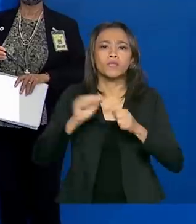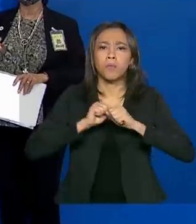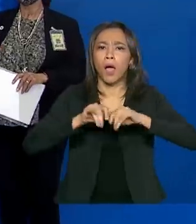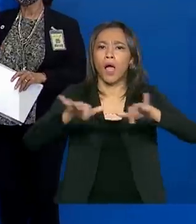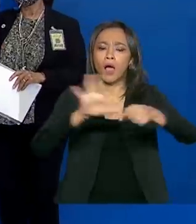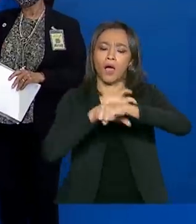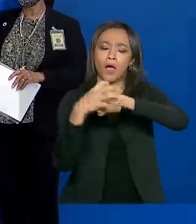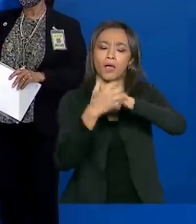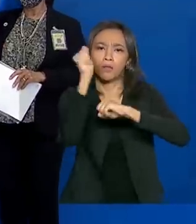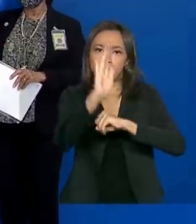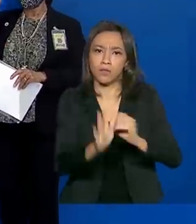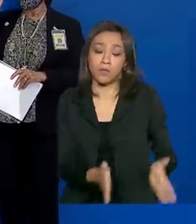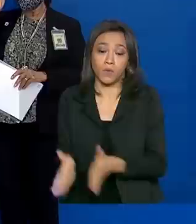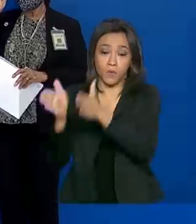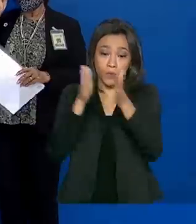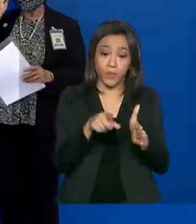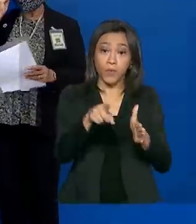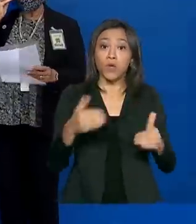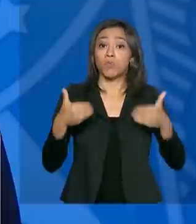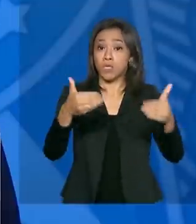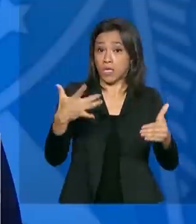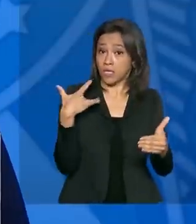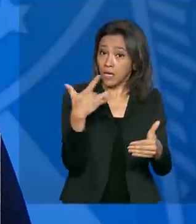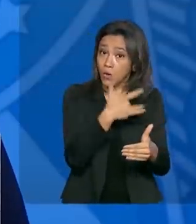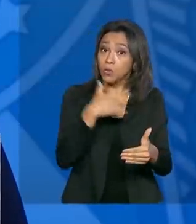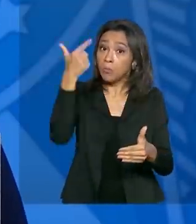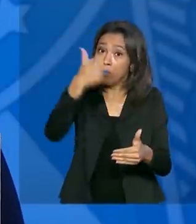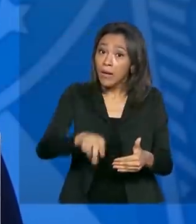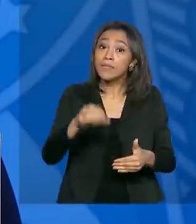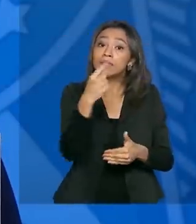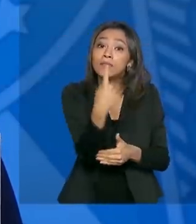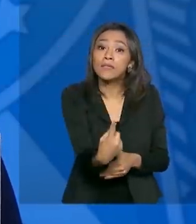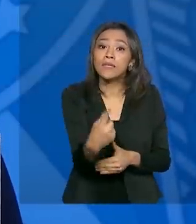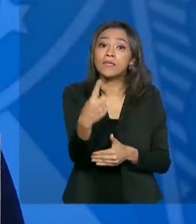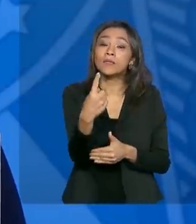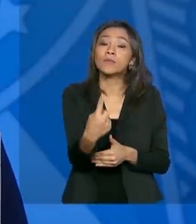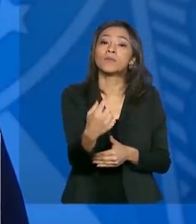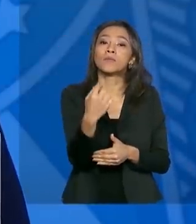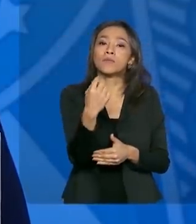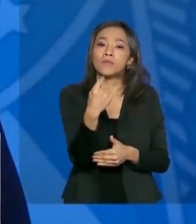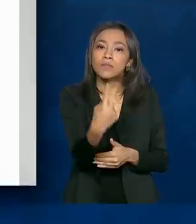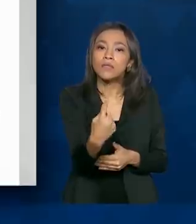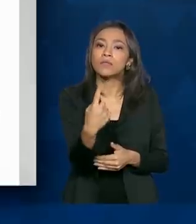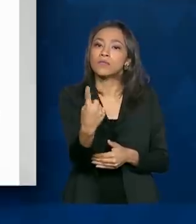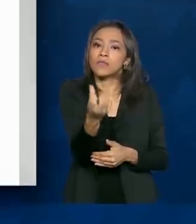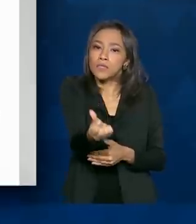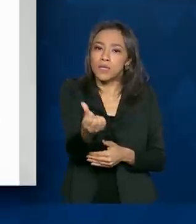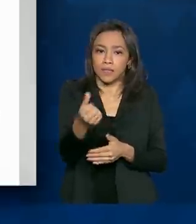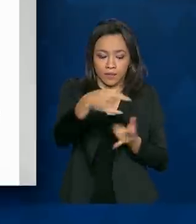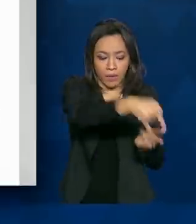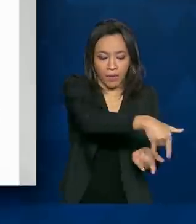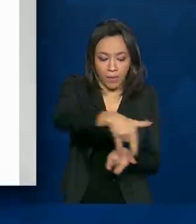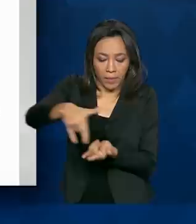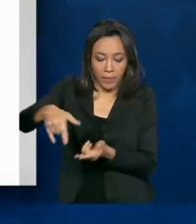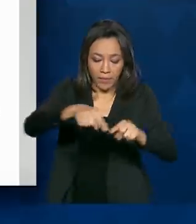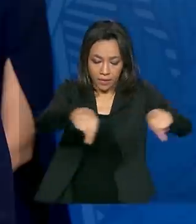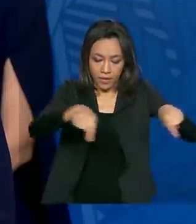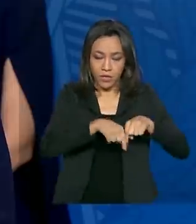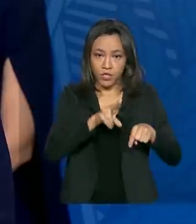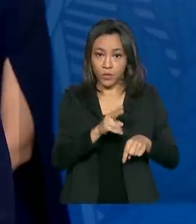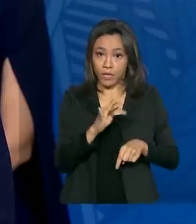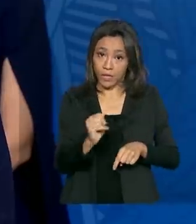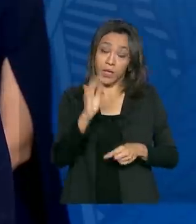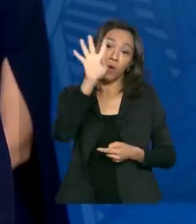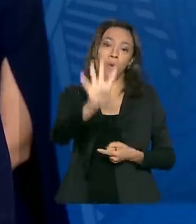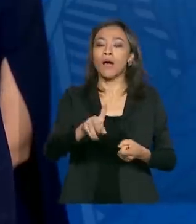o Ministério da Saúde habilitou mais 116 leitos de UTI para atendimento exclusivo aos pacientes de quatro estados, Rio de